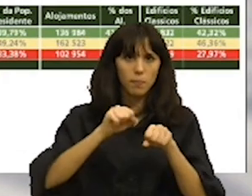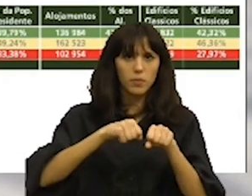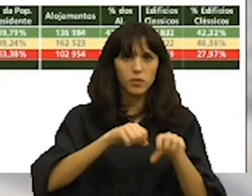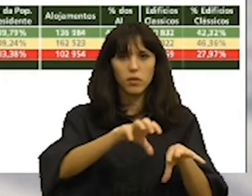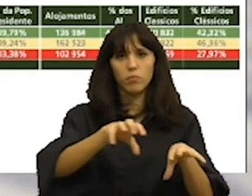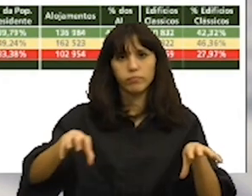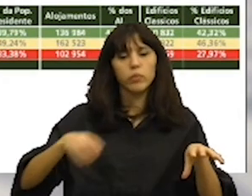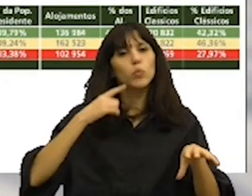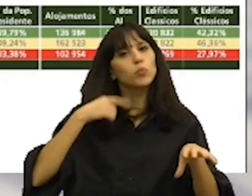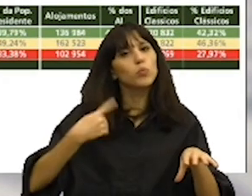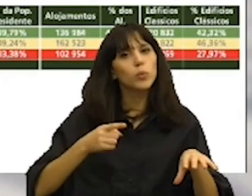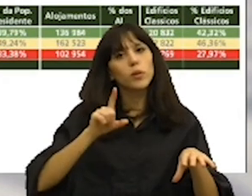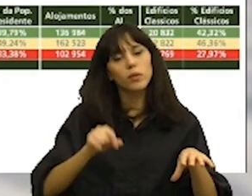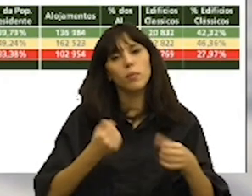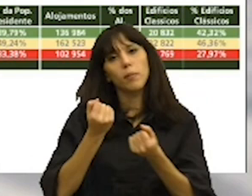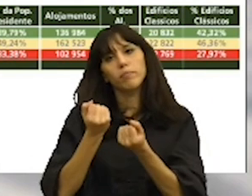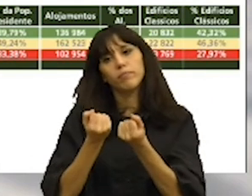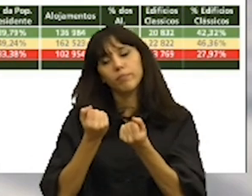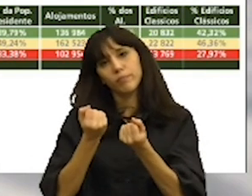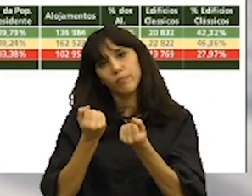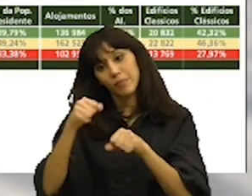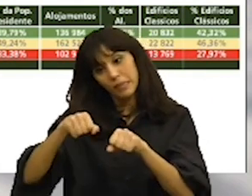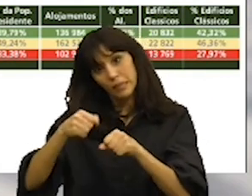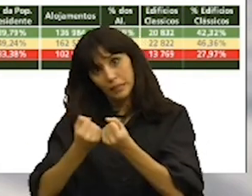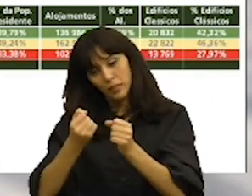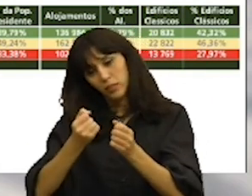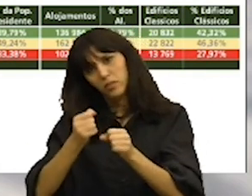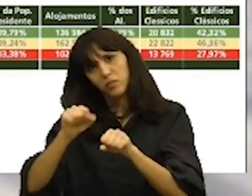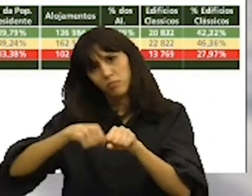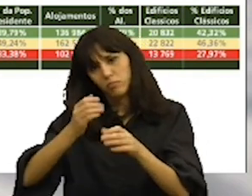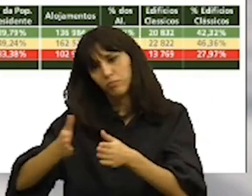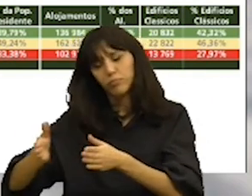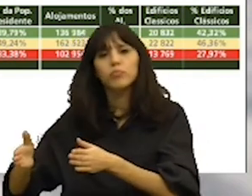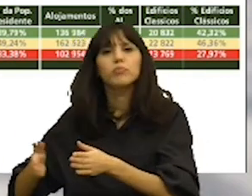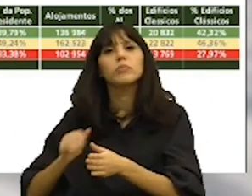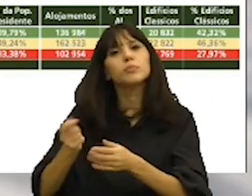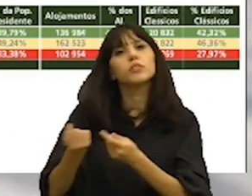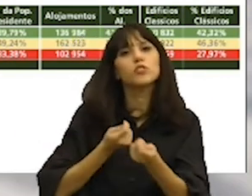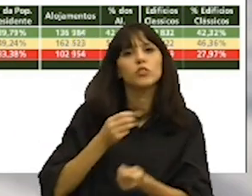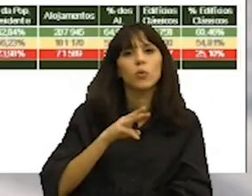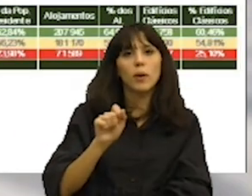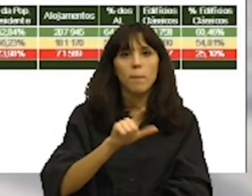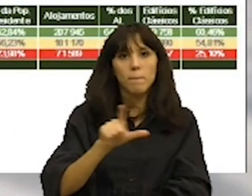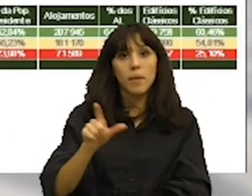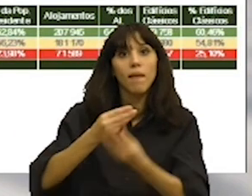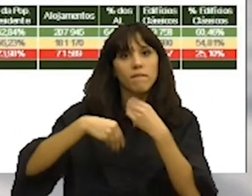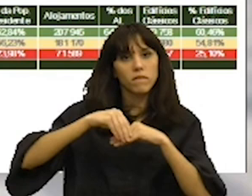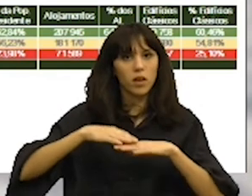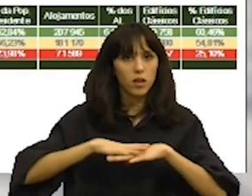públicos e os parques de estacionamento geridos pela EML e adicionar isso à rede. Numa terceira fase,